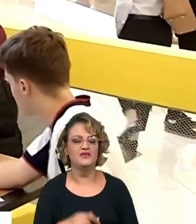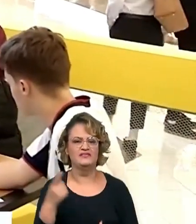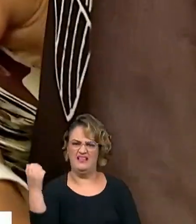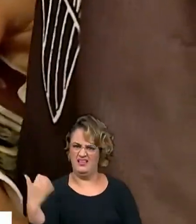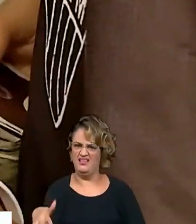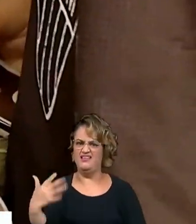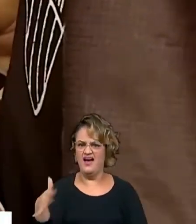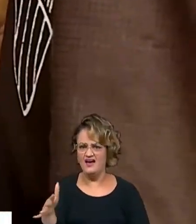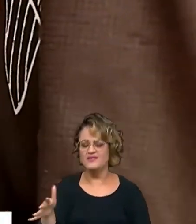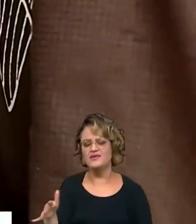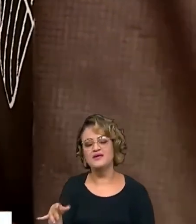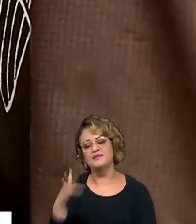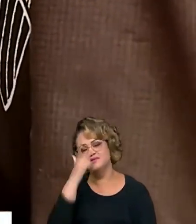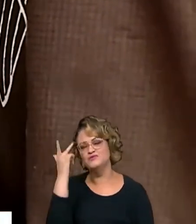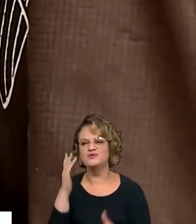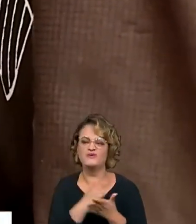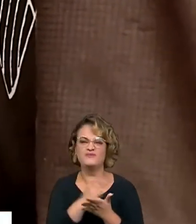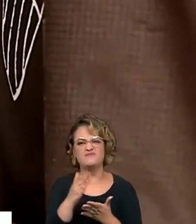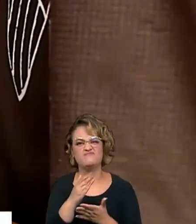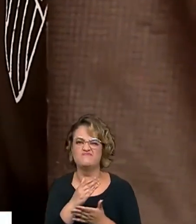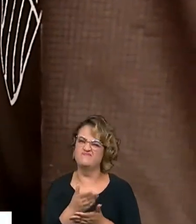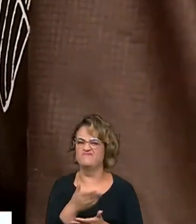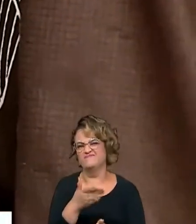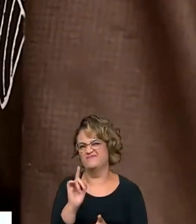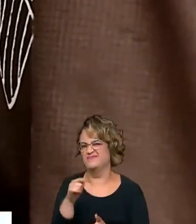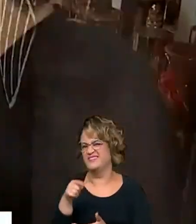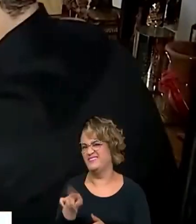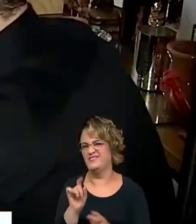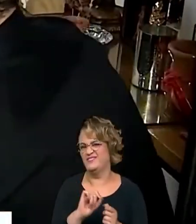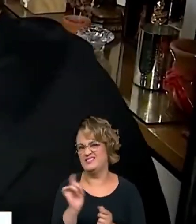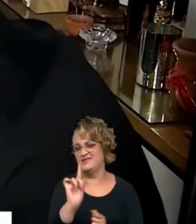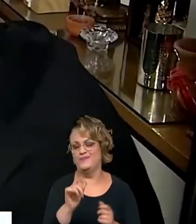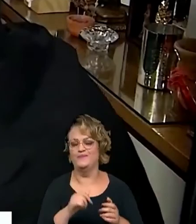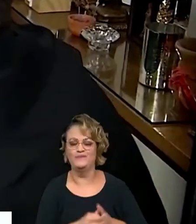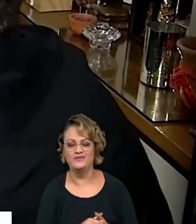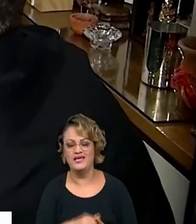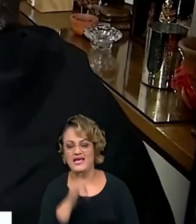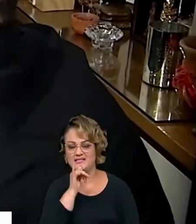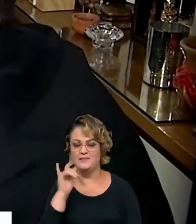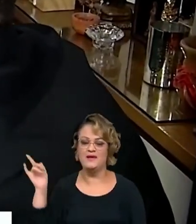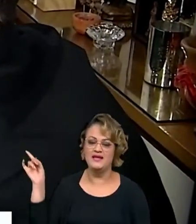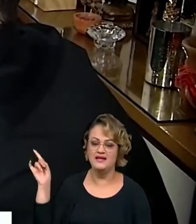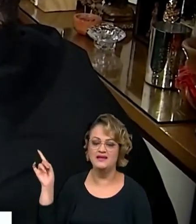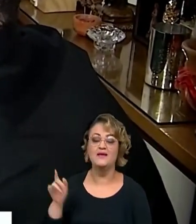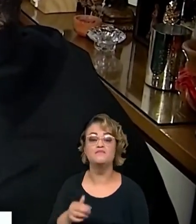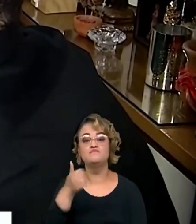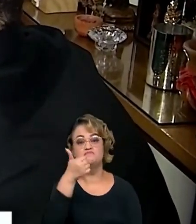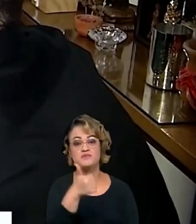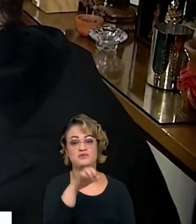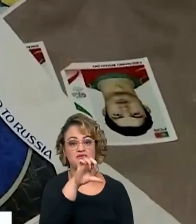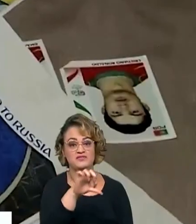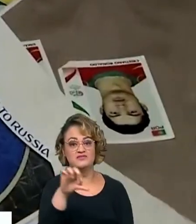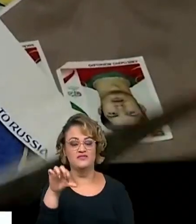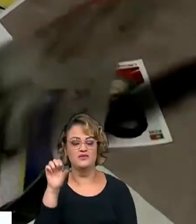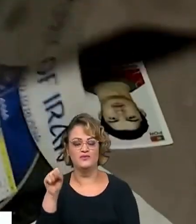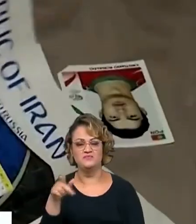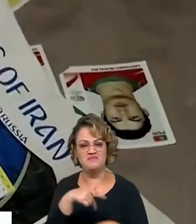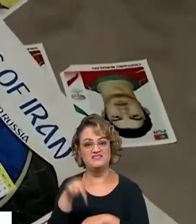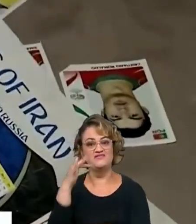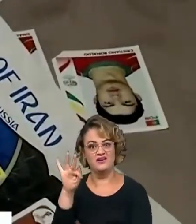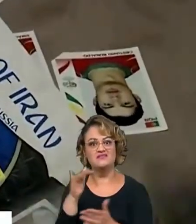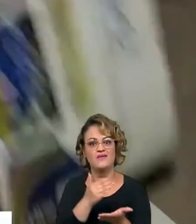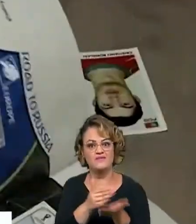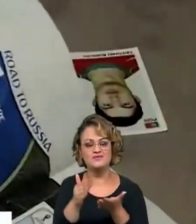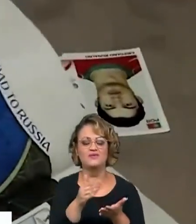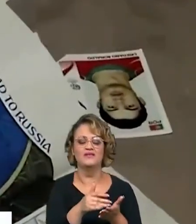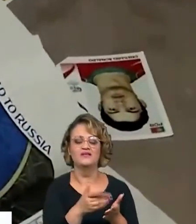alturas, muita gente decidiu não entrar na brincadeira. O Léo começou na Copa de 98 na França. De lá para